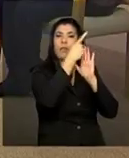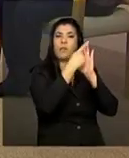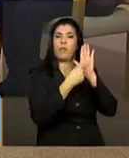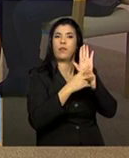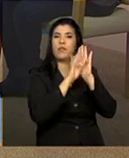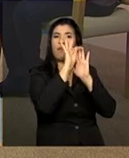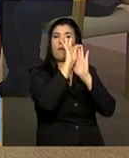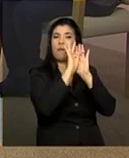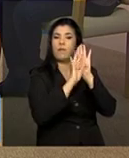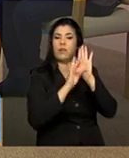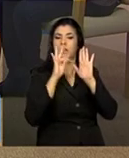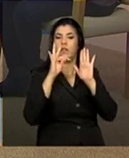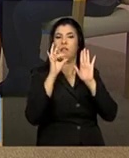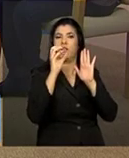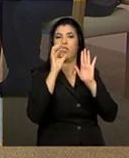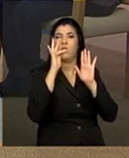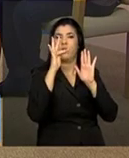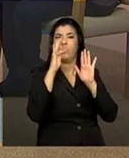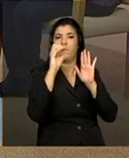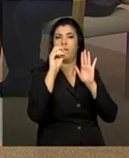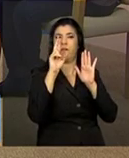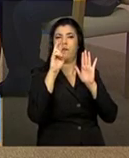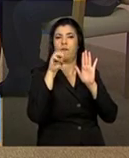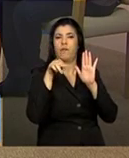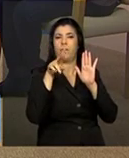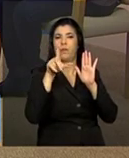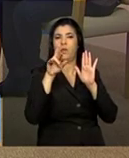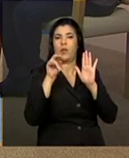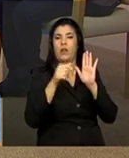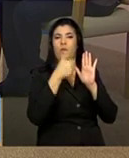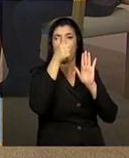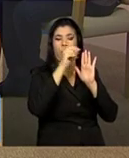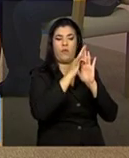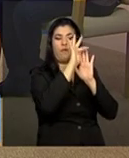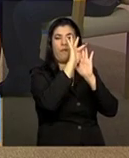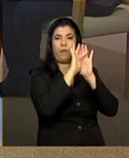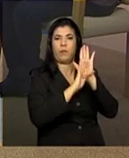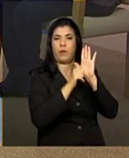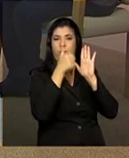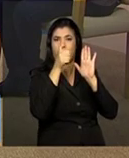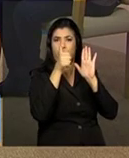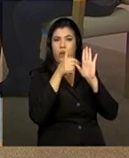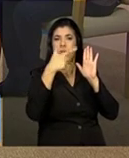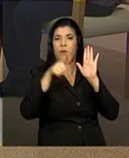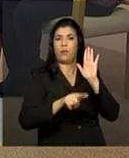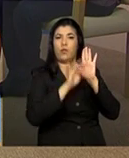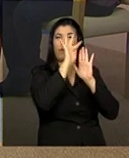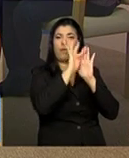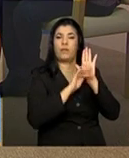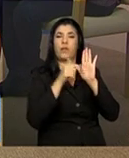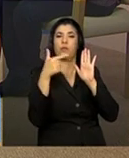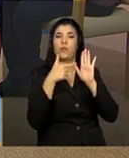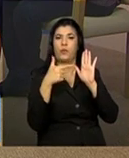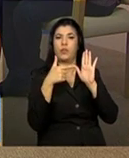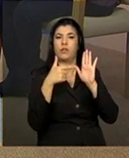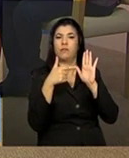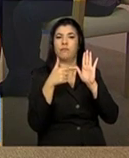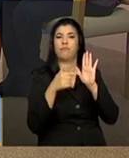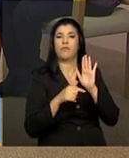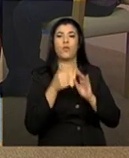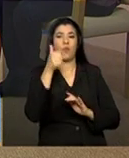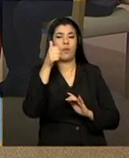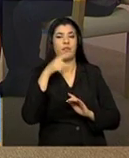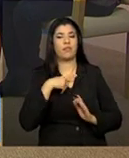tem as quantidades de atendimento e que teria um formulário 2, onde a gente passaria a identificar quais famílias estariam